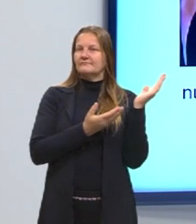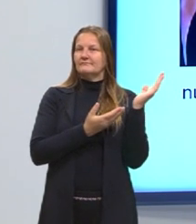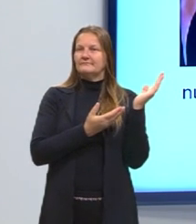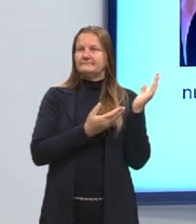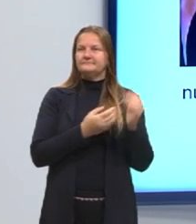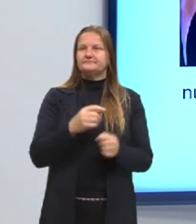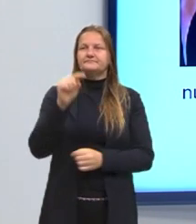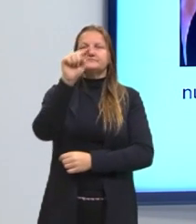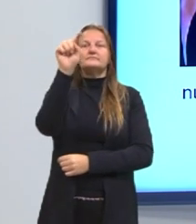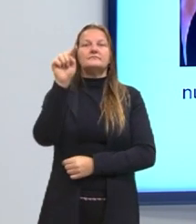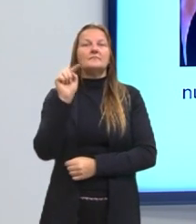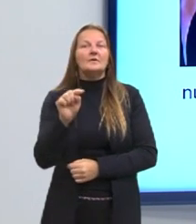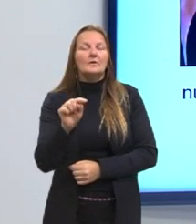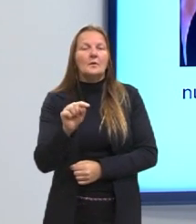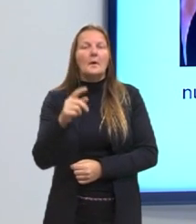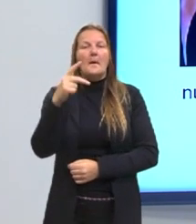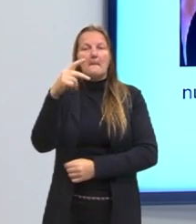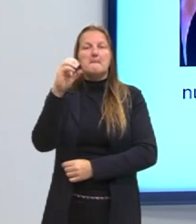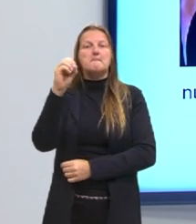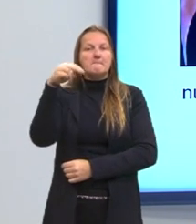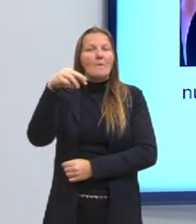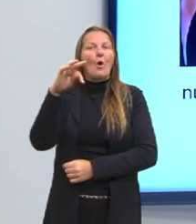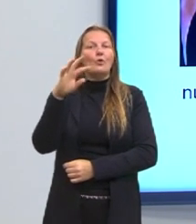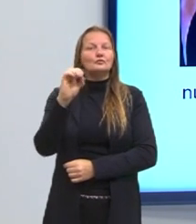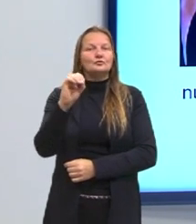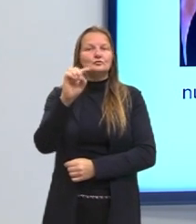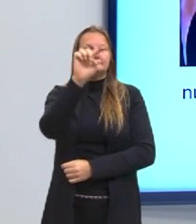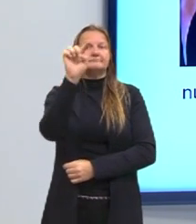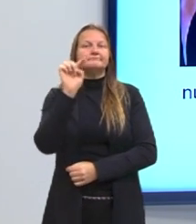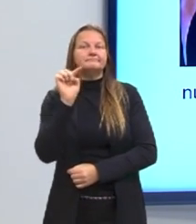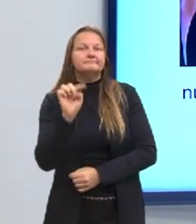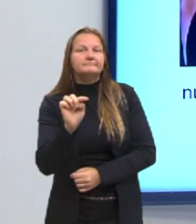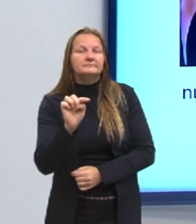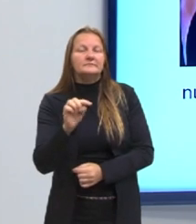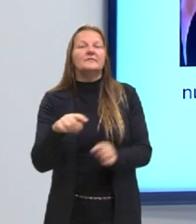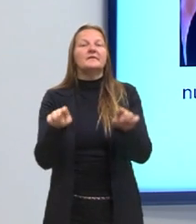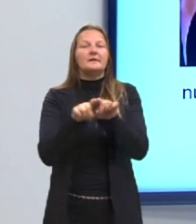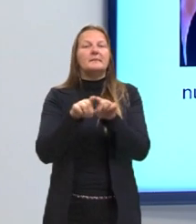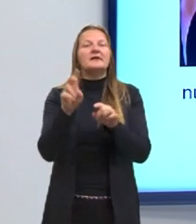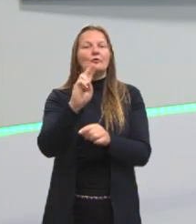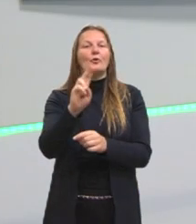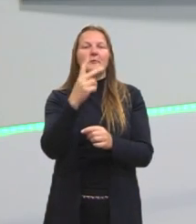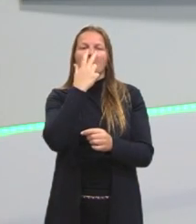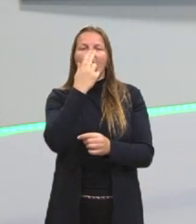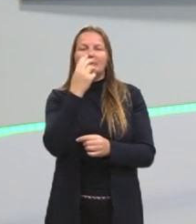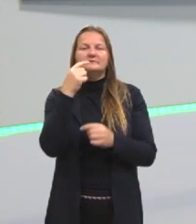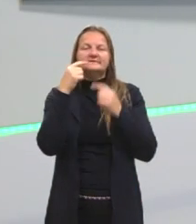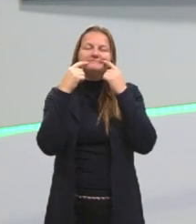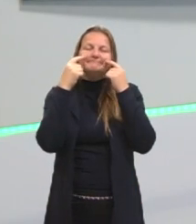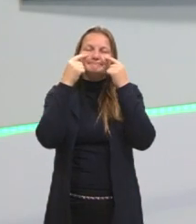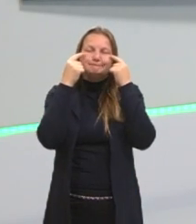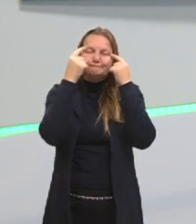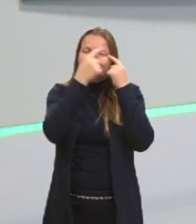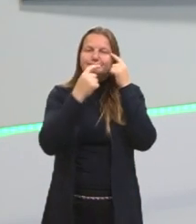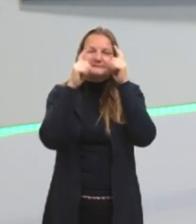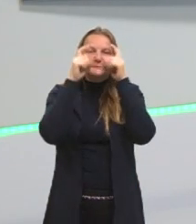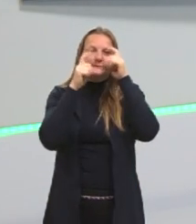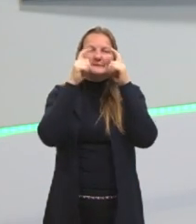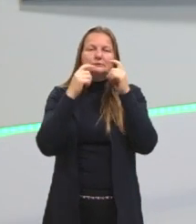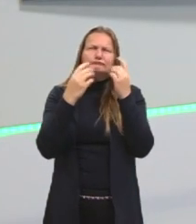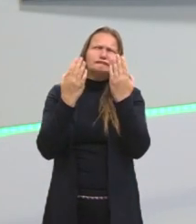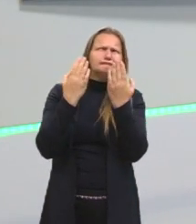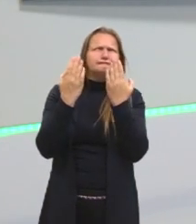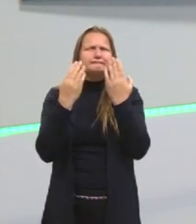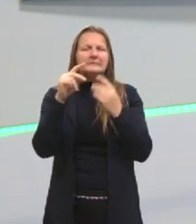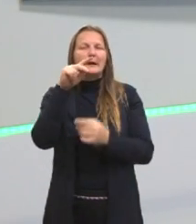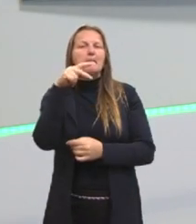tenho um ponto, literalmente um ponto de interrogação, e ele tem uma carinha, ele está com uma carinha aqui de dúvida